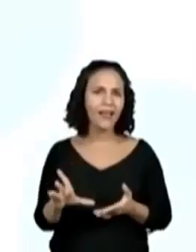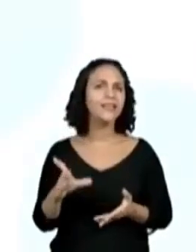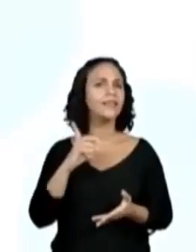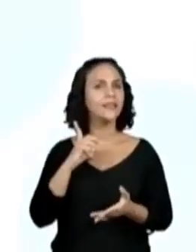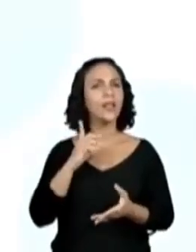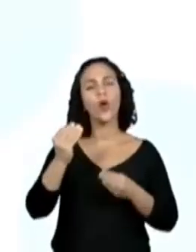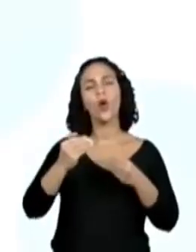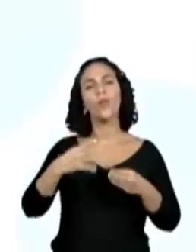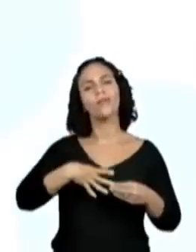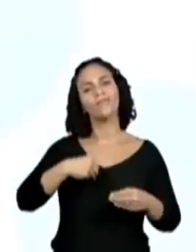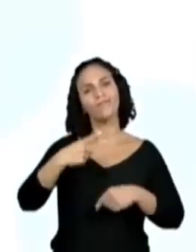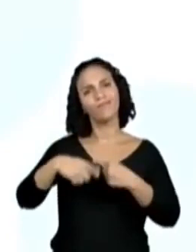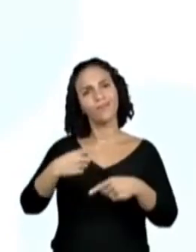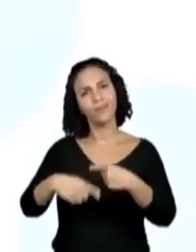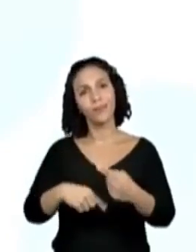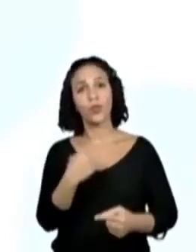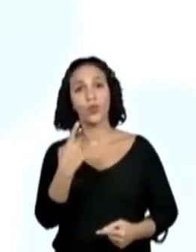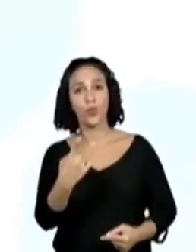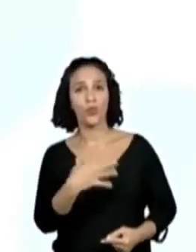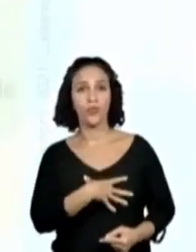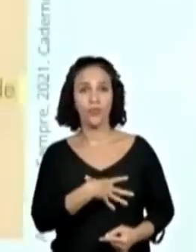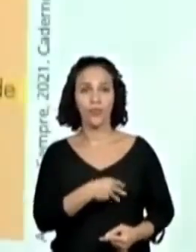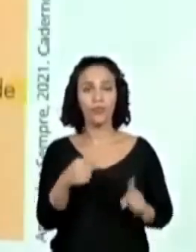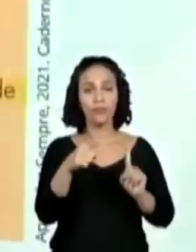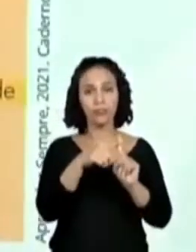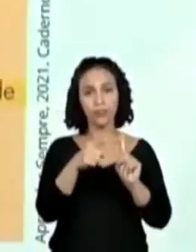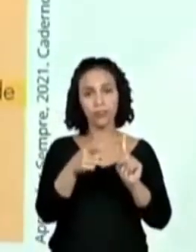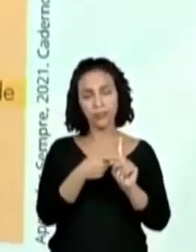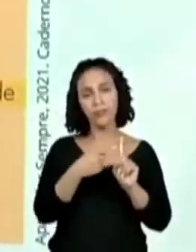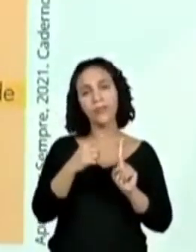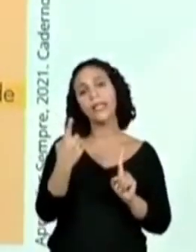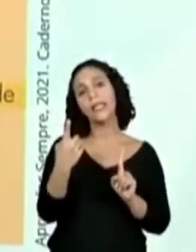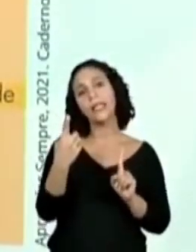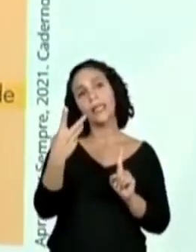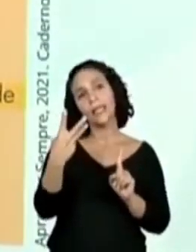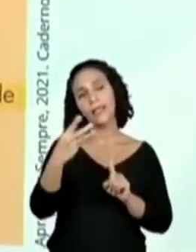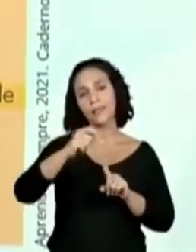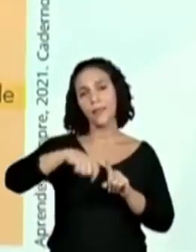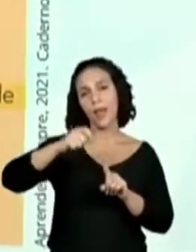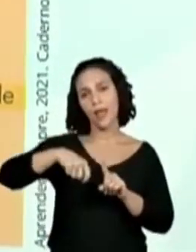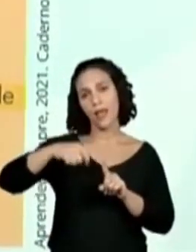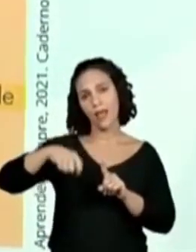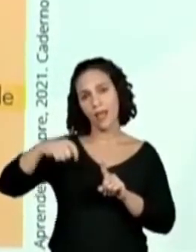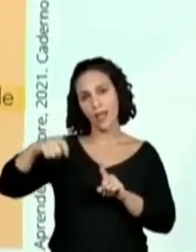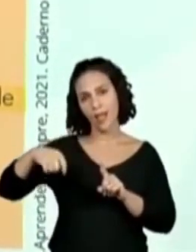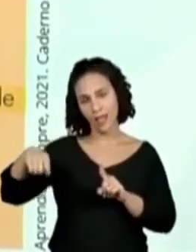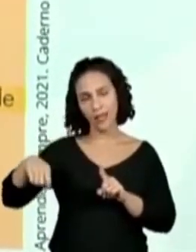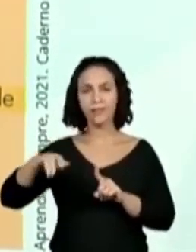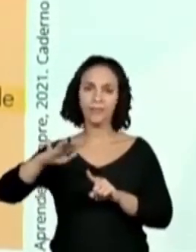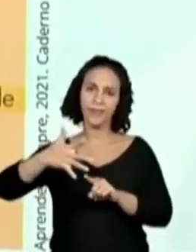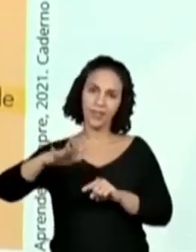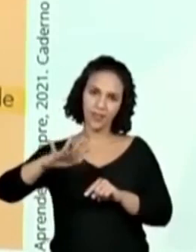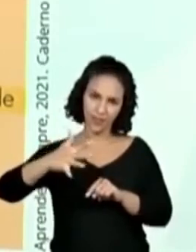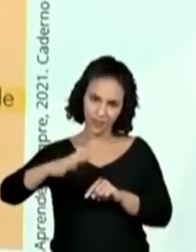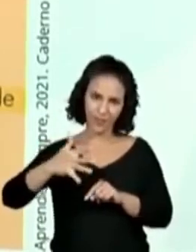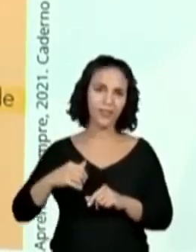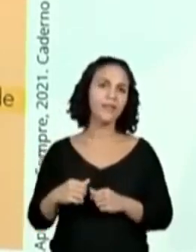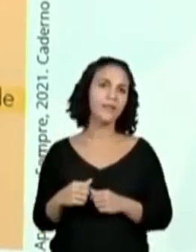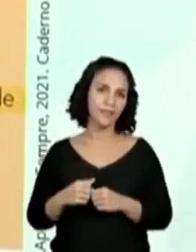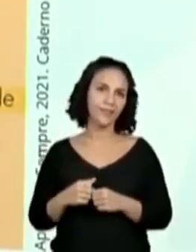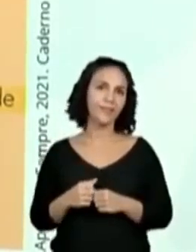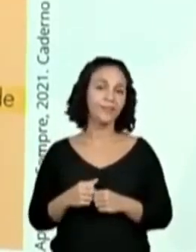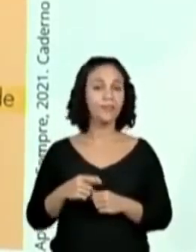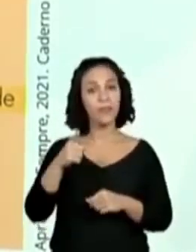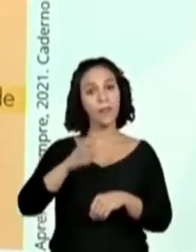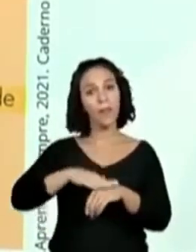A reprodução. Um filhote, com gestação de aproximadamente 13 meses, né? Mais que